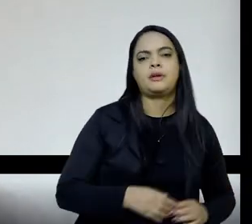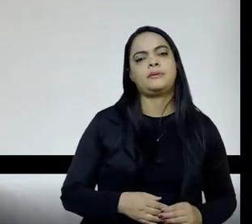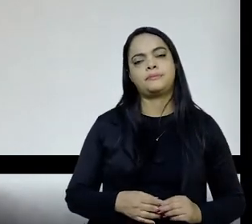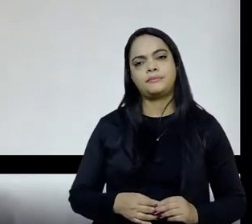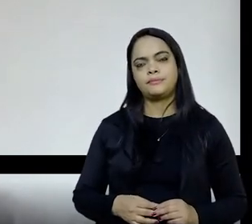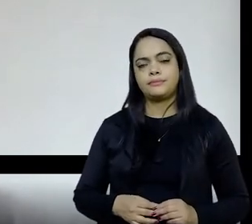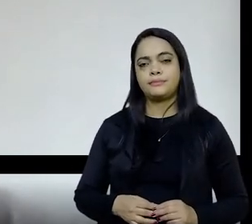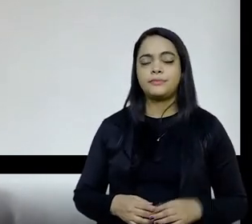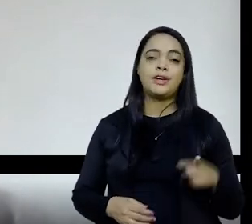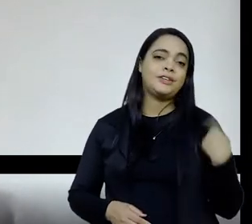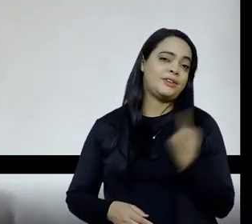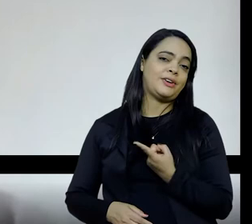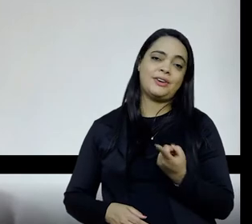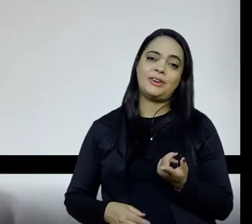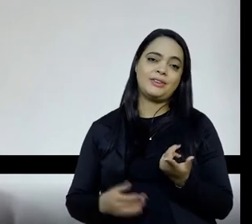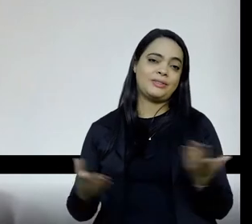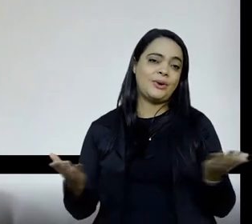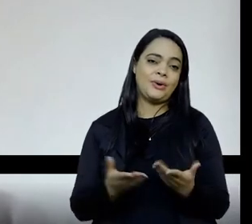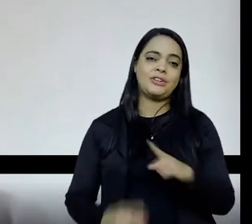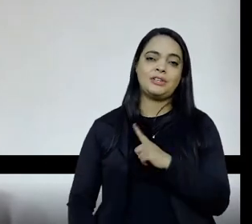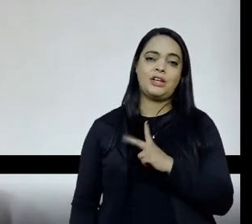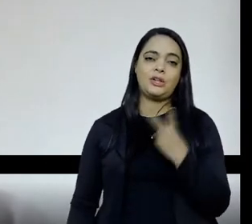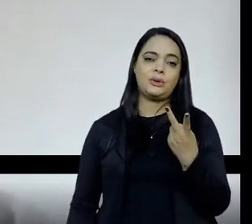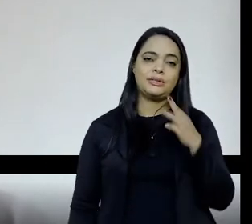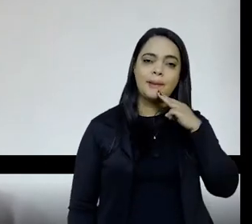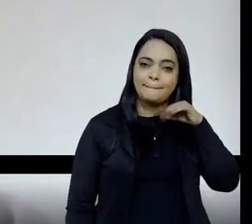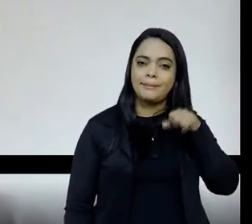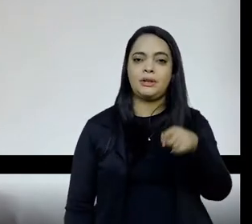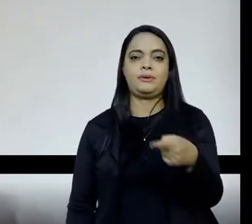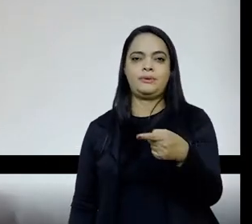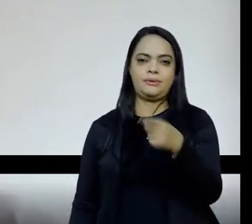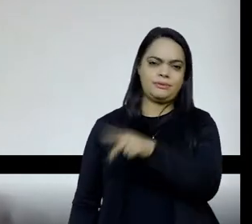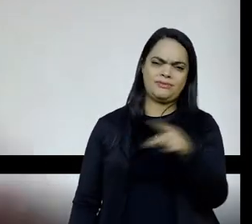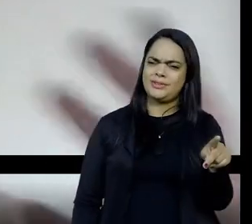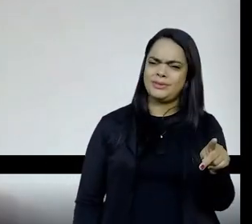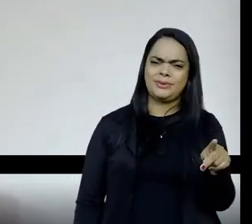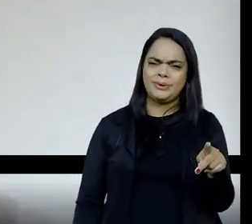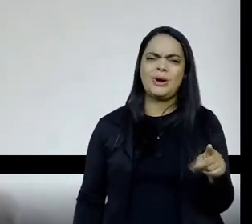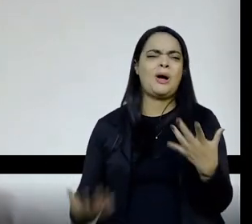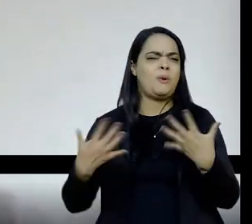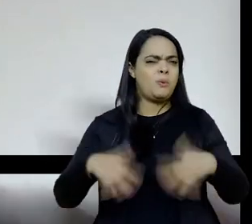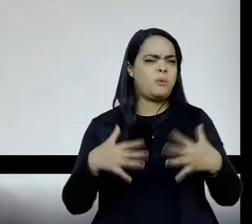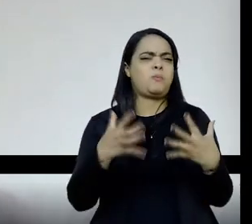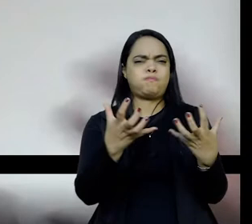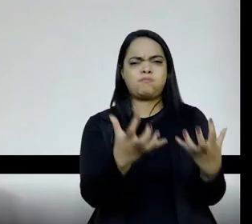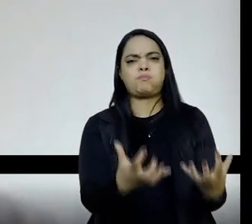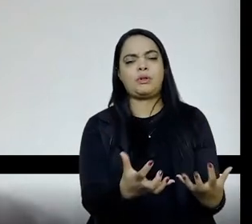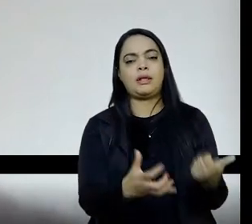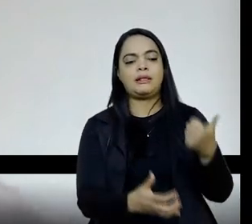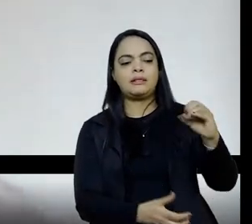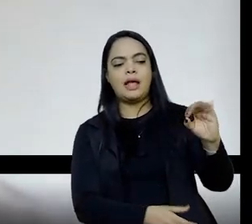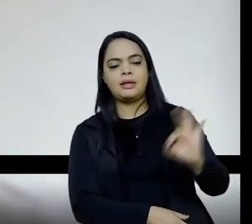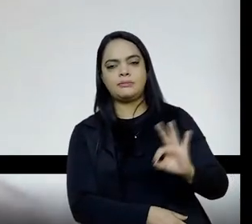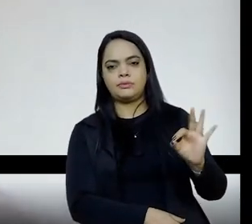estamos falando de dois milhões de professoras, né? Nós não estamos falando de meia dúzia, nós estamos falando de muita gente. Se 10%,